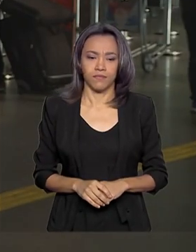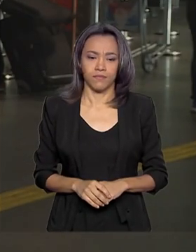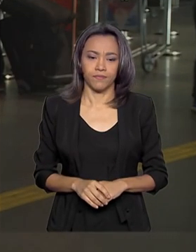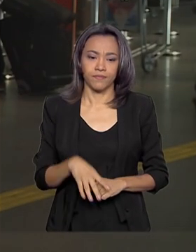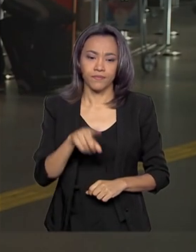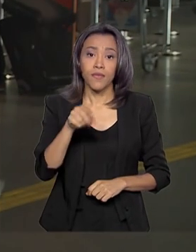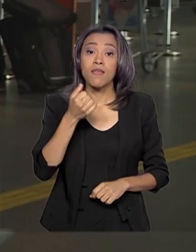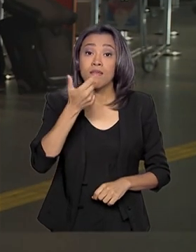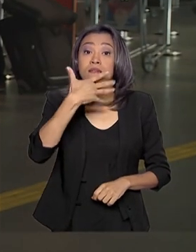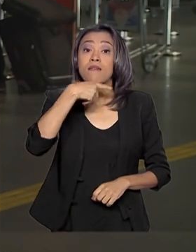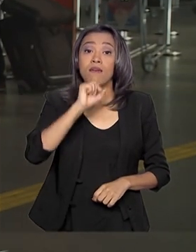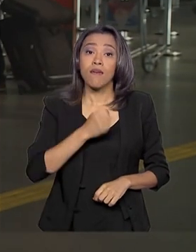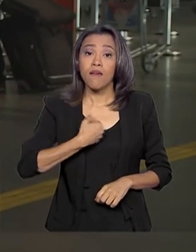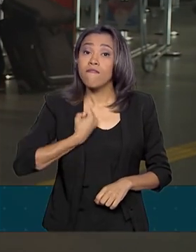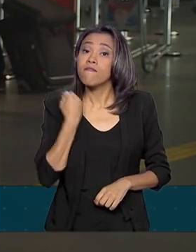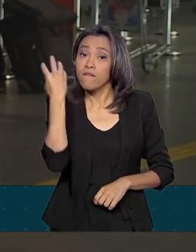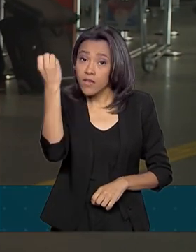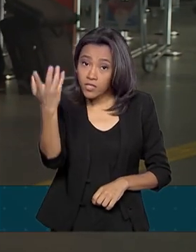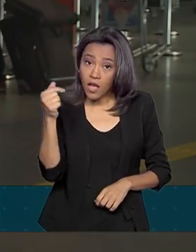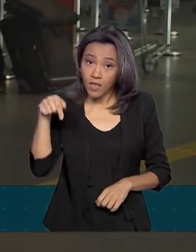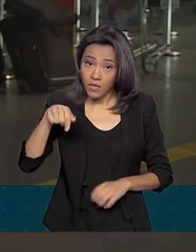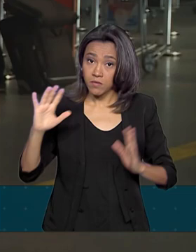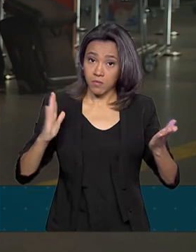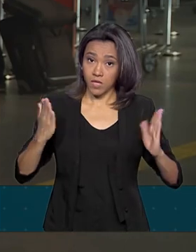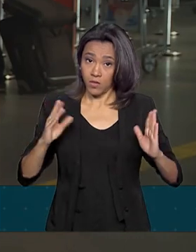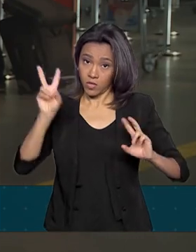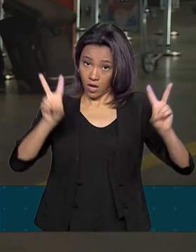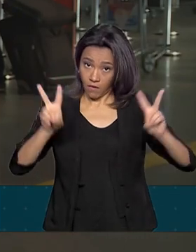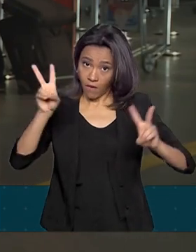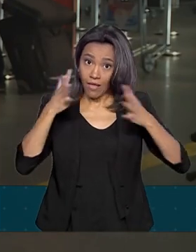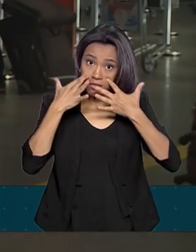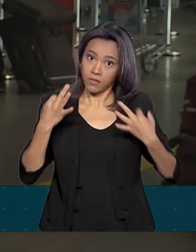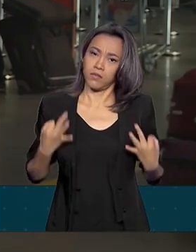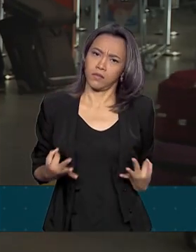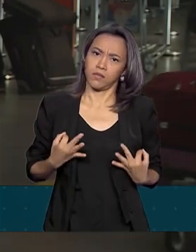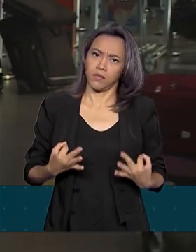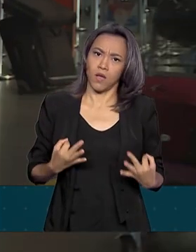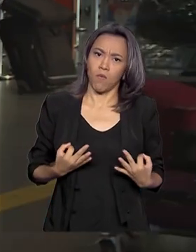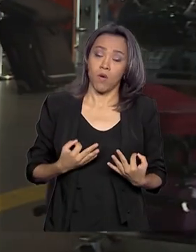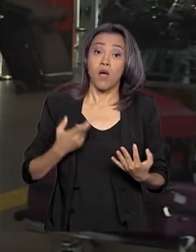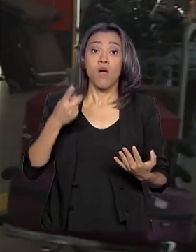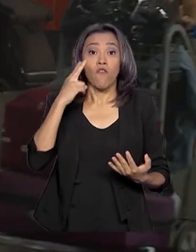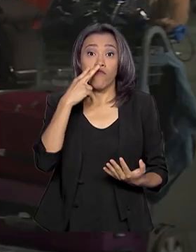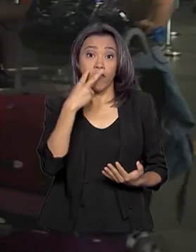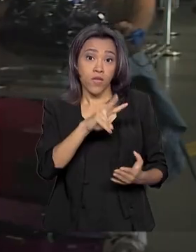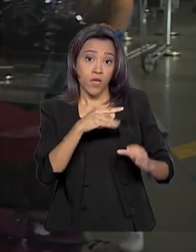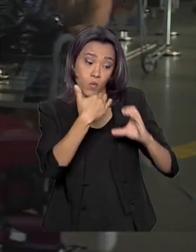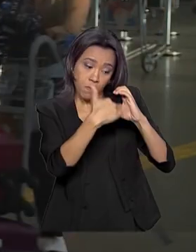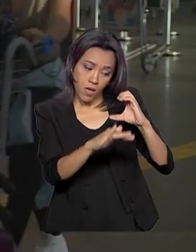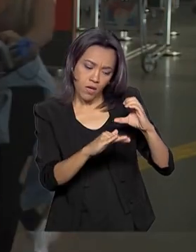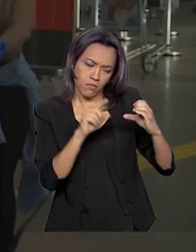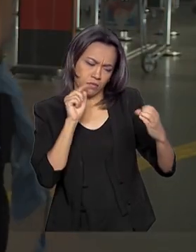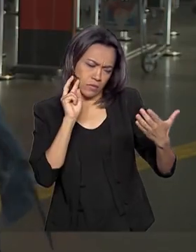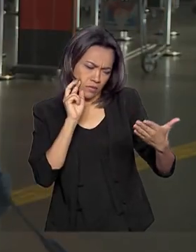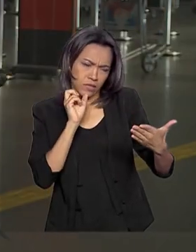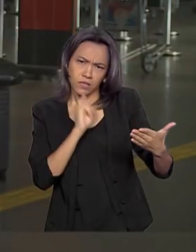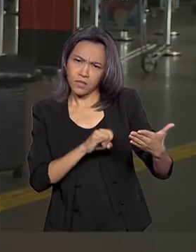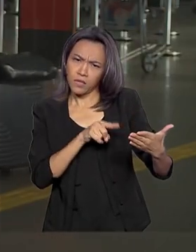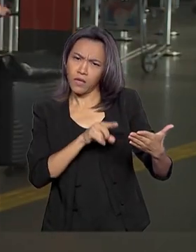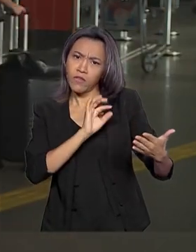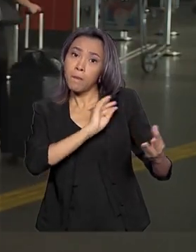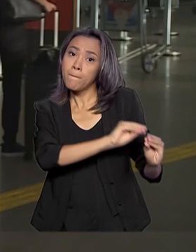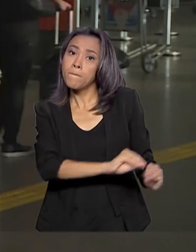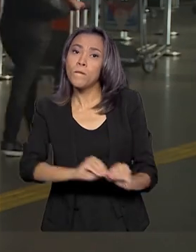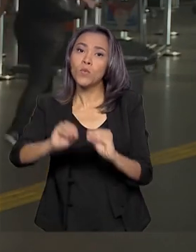Para quem vai viajar neste carnaval, é preciso ficar atento. Uma dica é olhar o e-mail antes de sair de casa, para saber se há alguma